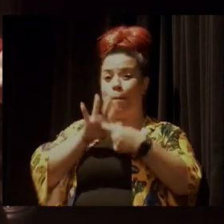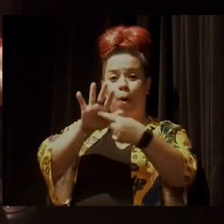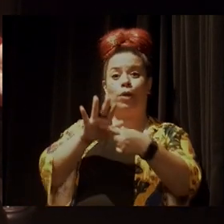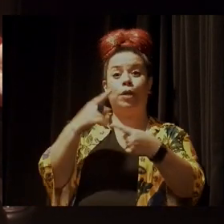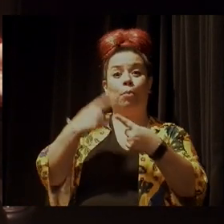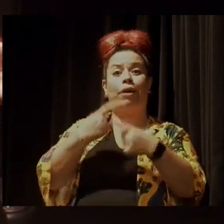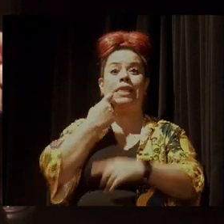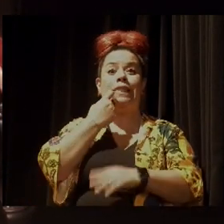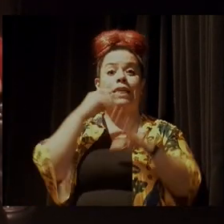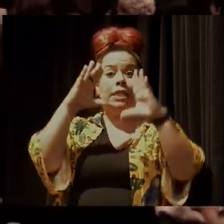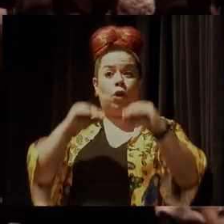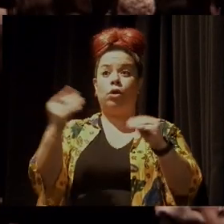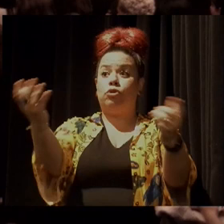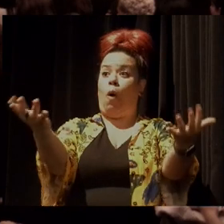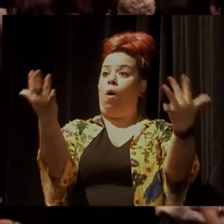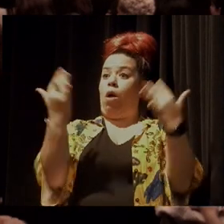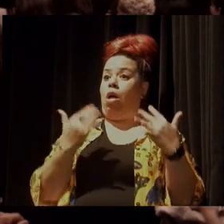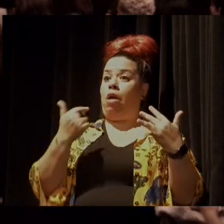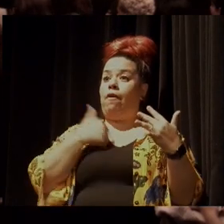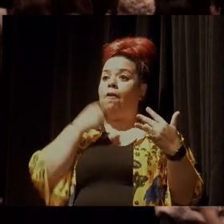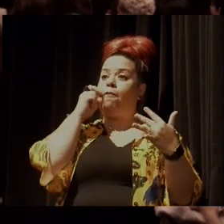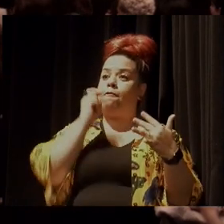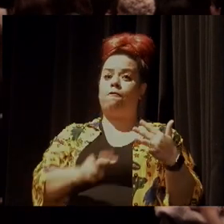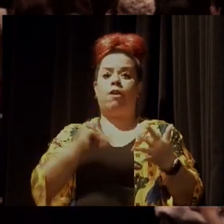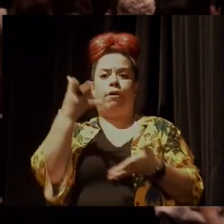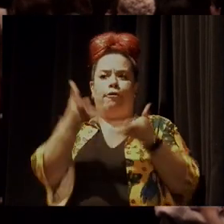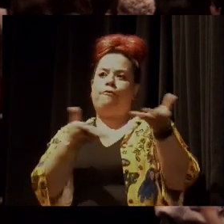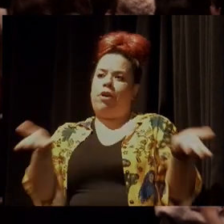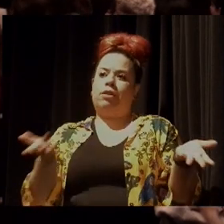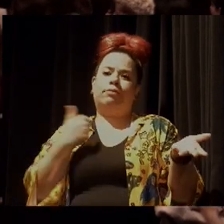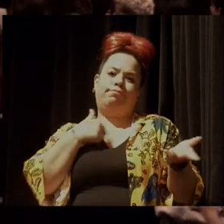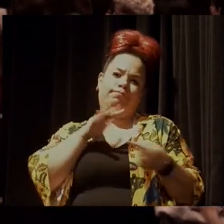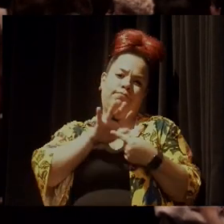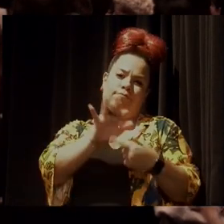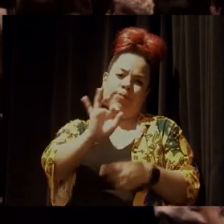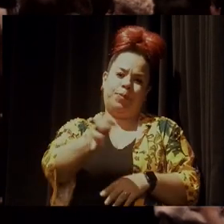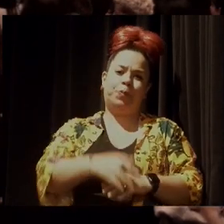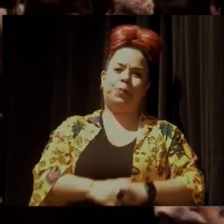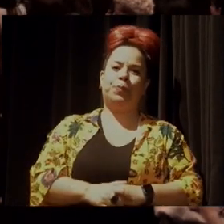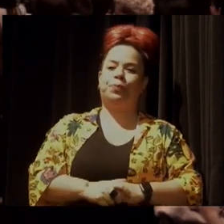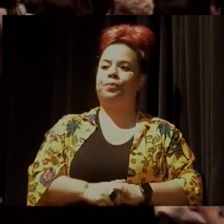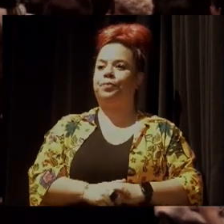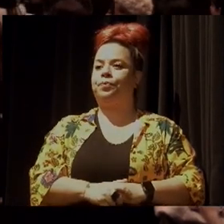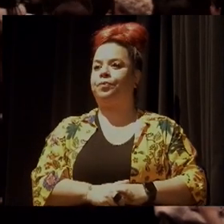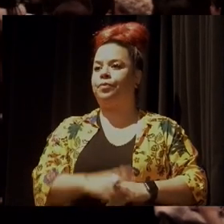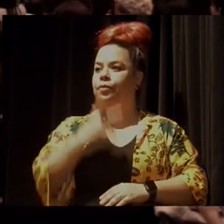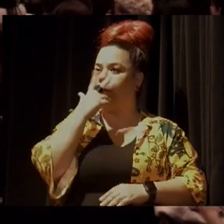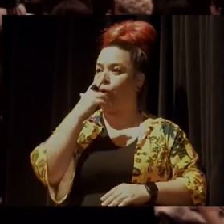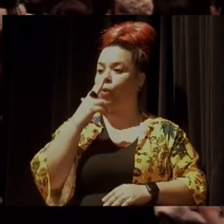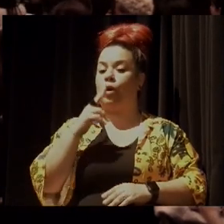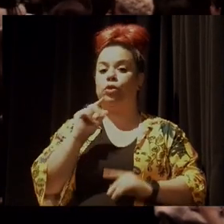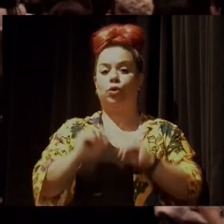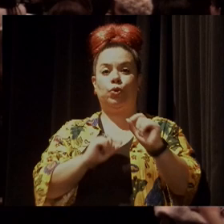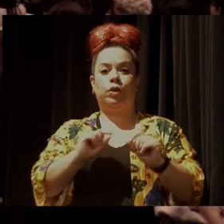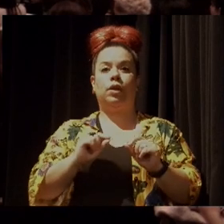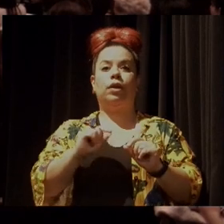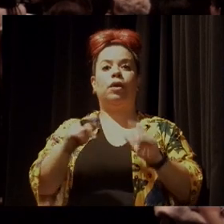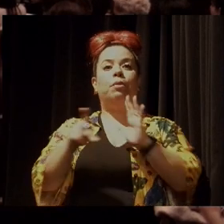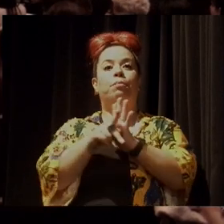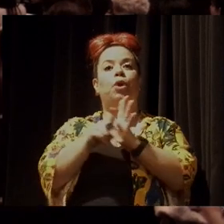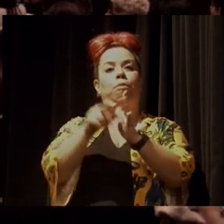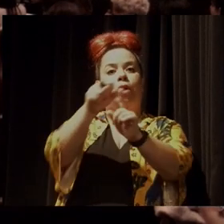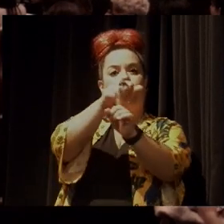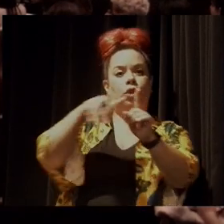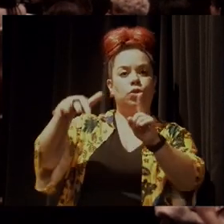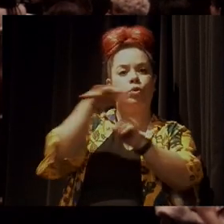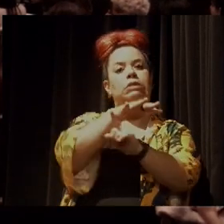sexta-feira à noite, para ouvir essa conversa. Acho que, pelo menos da parte da sociedade civil